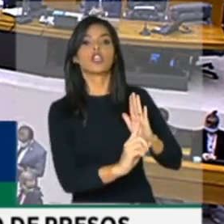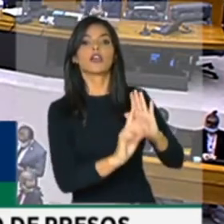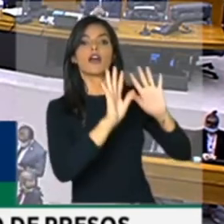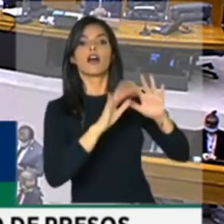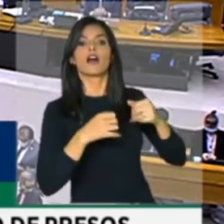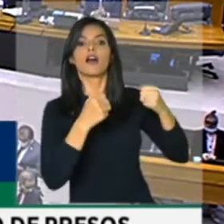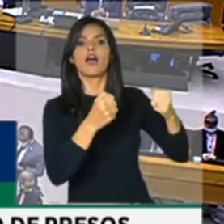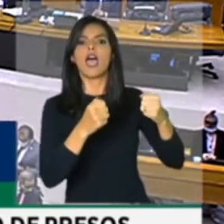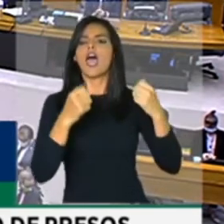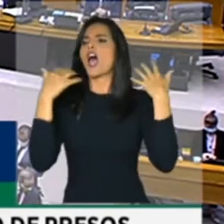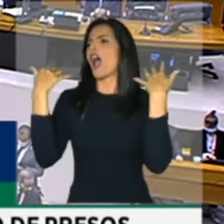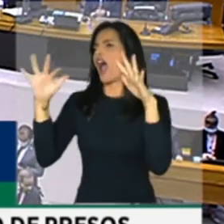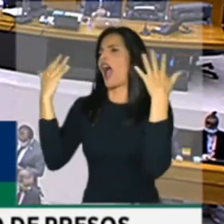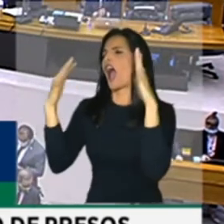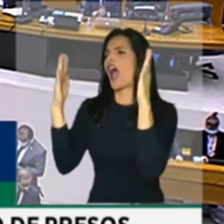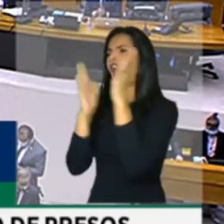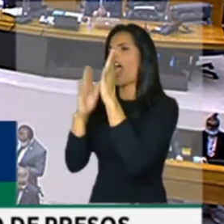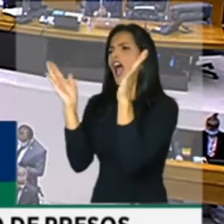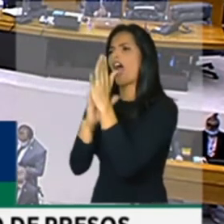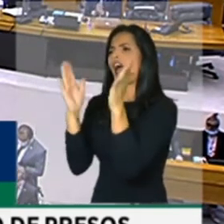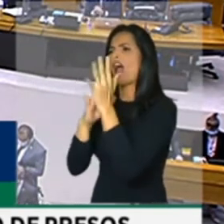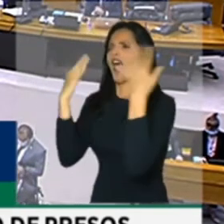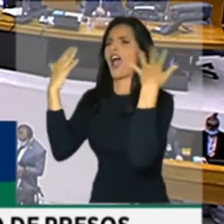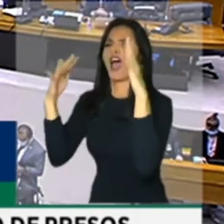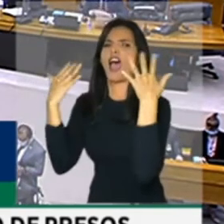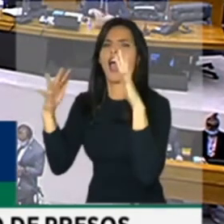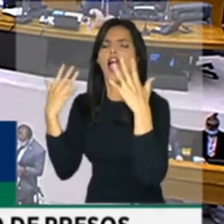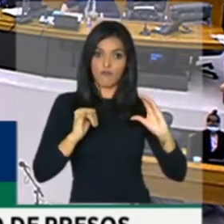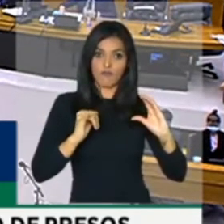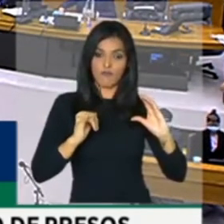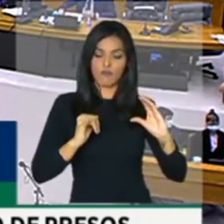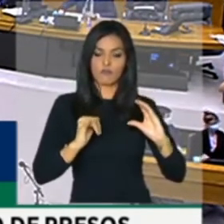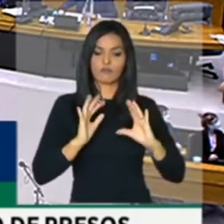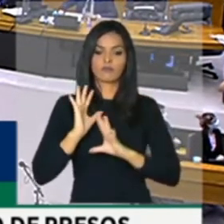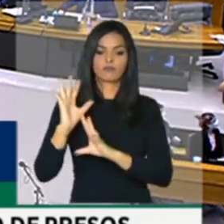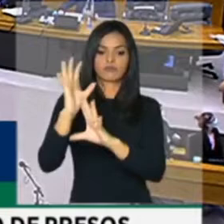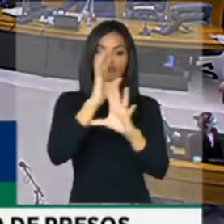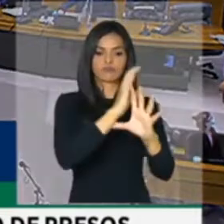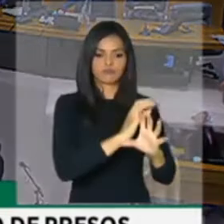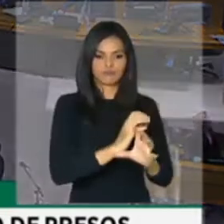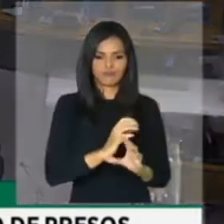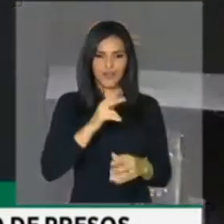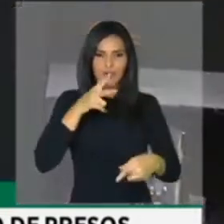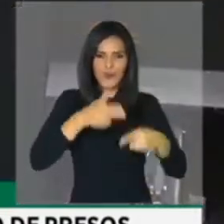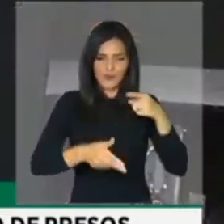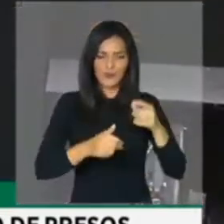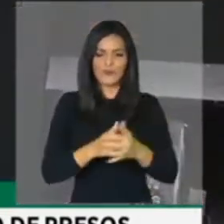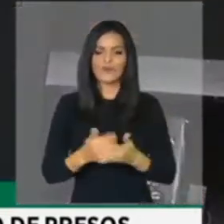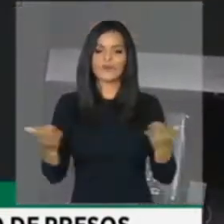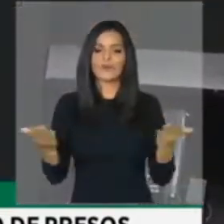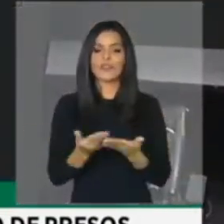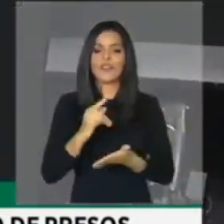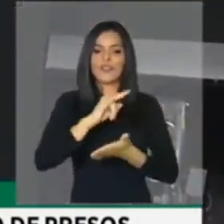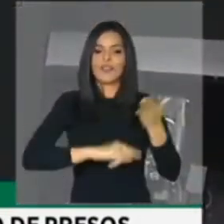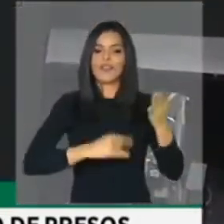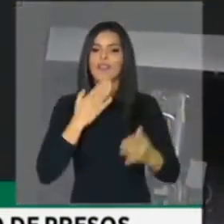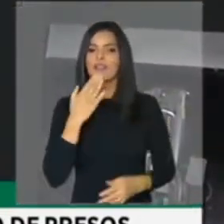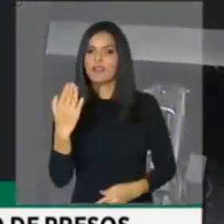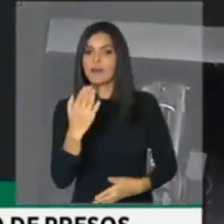facções criminosas, e era isso que se buscaria evitar. O requerimento foi